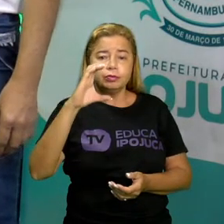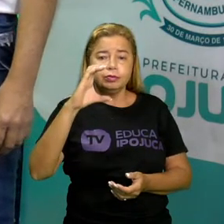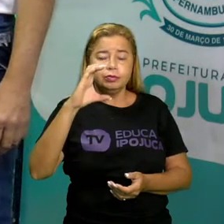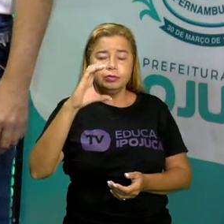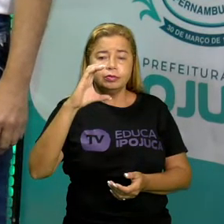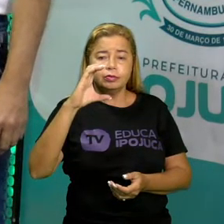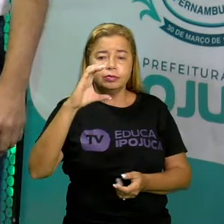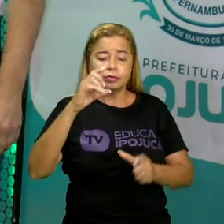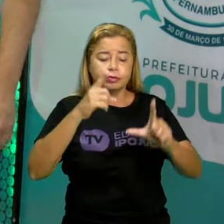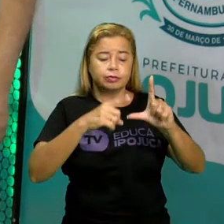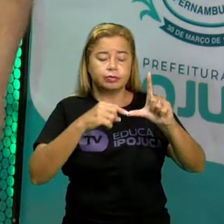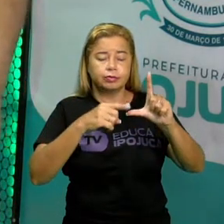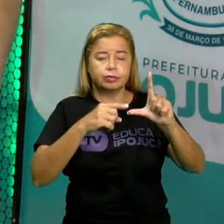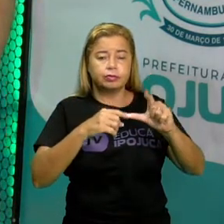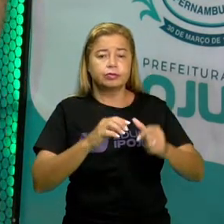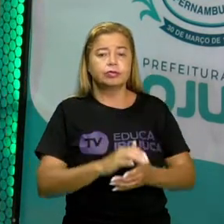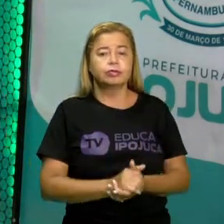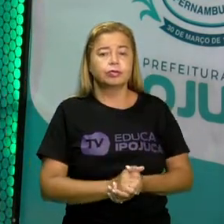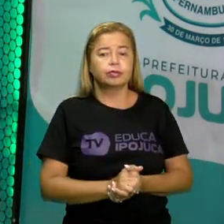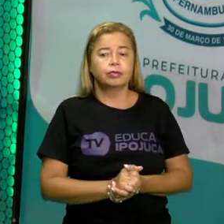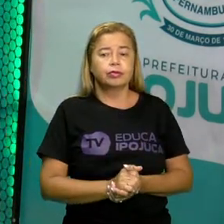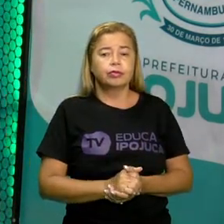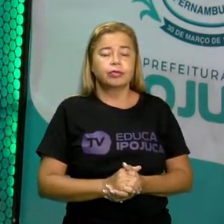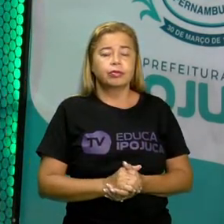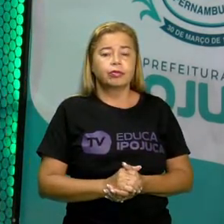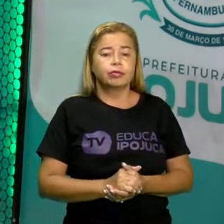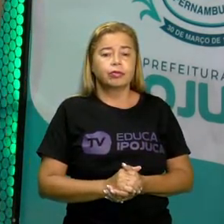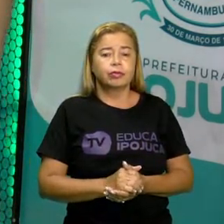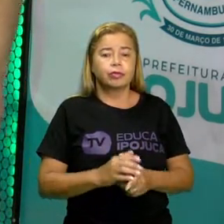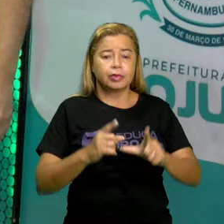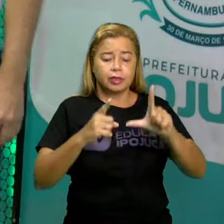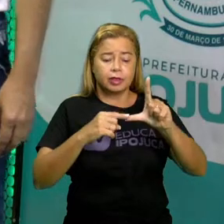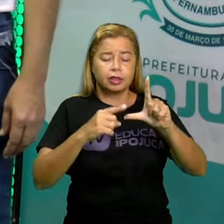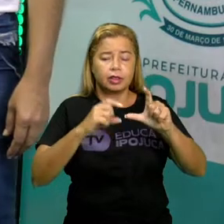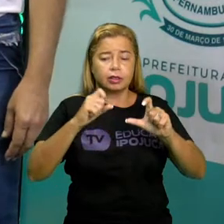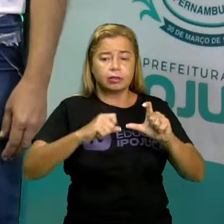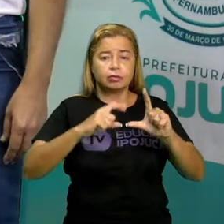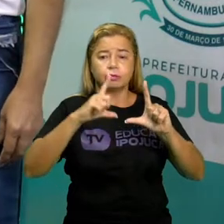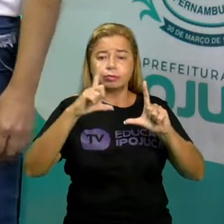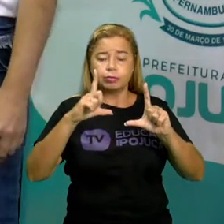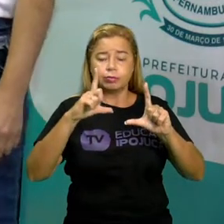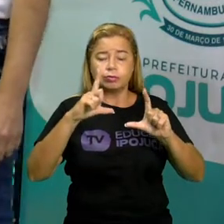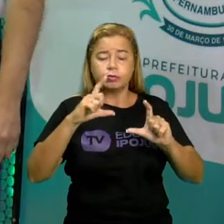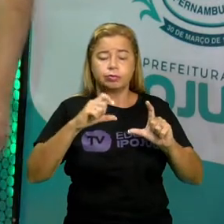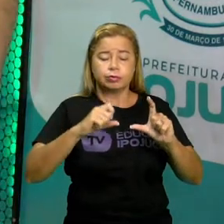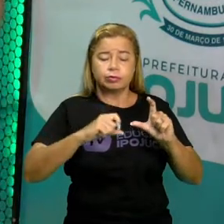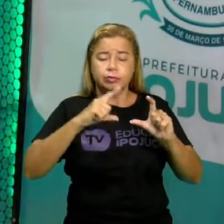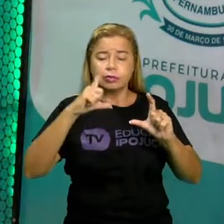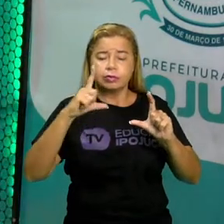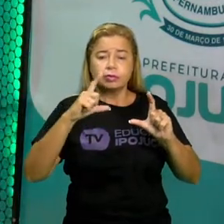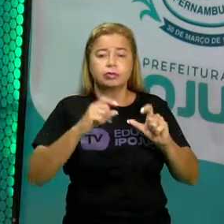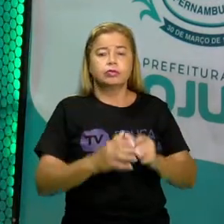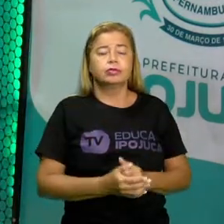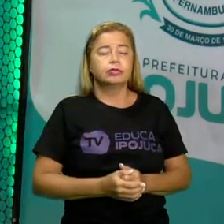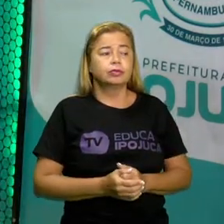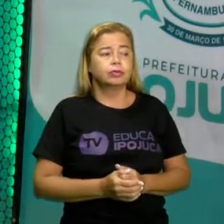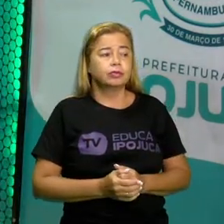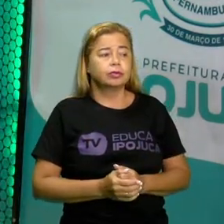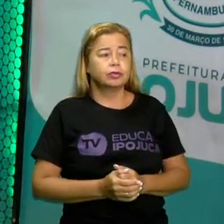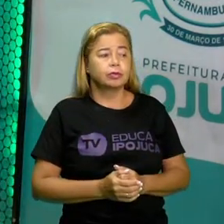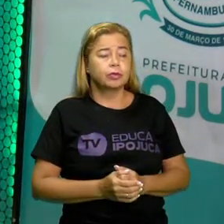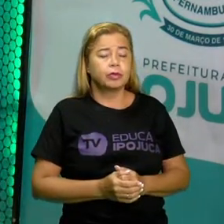do nome Caio, será escrito com letra inicial maiúscula. Temos também aqui, ó,